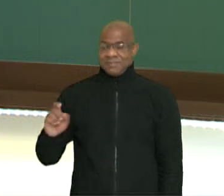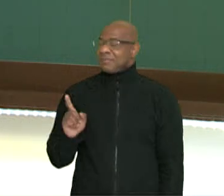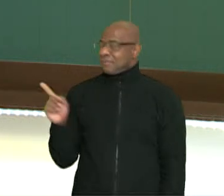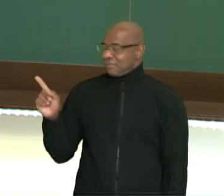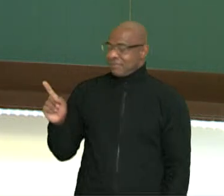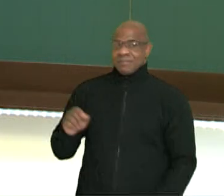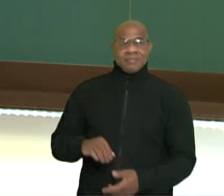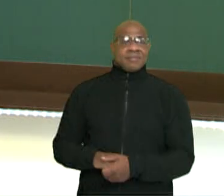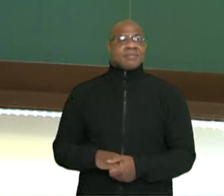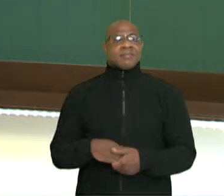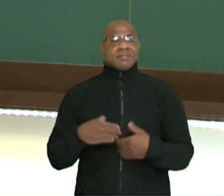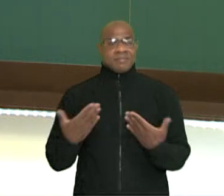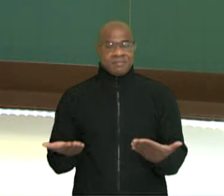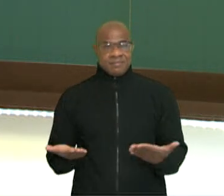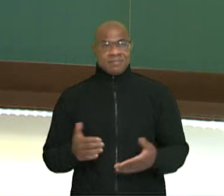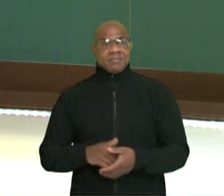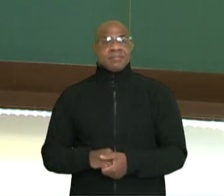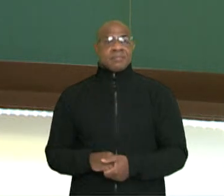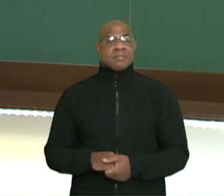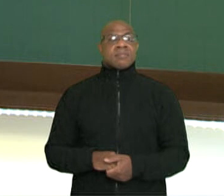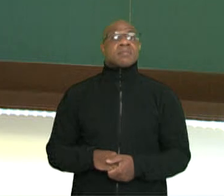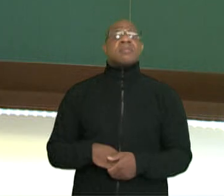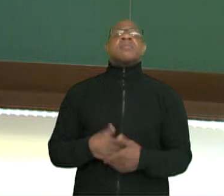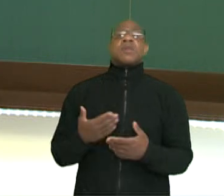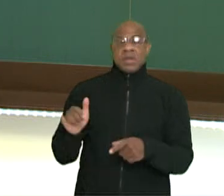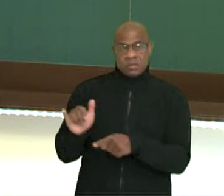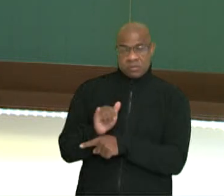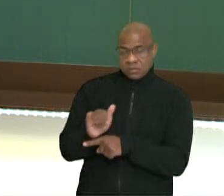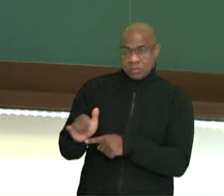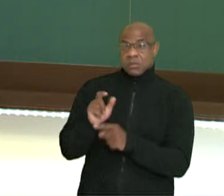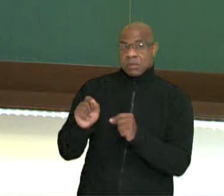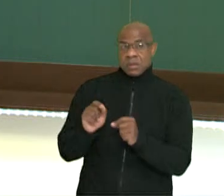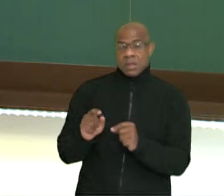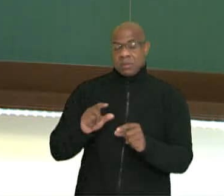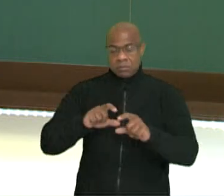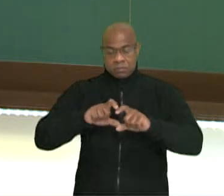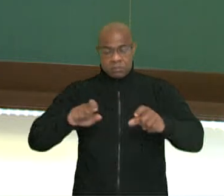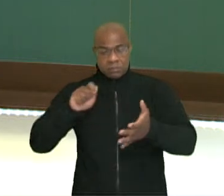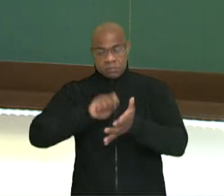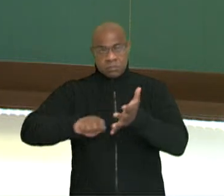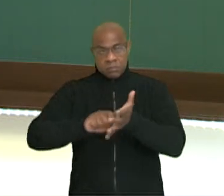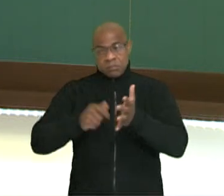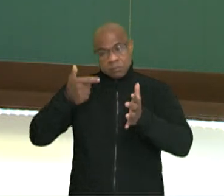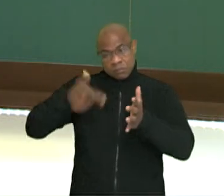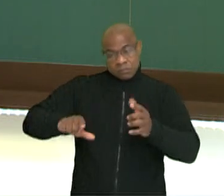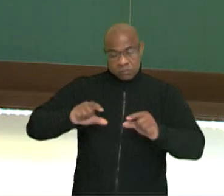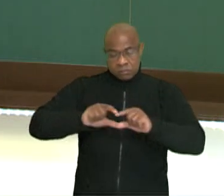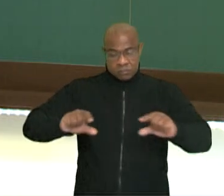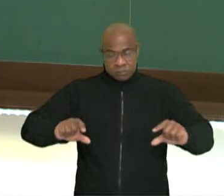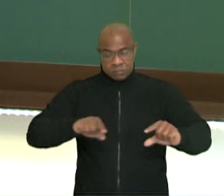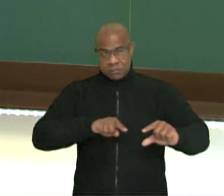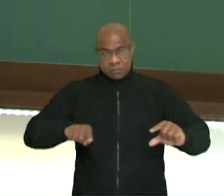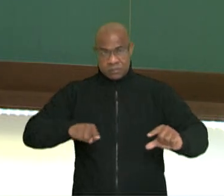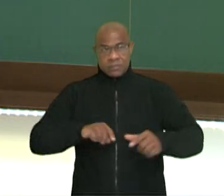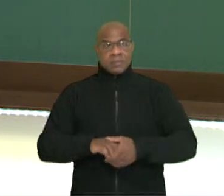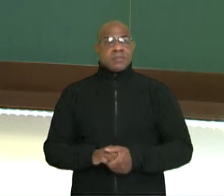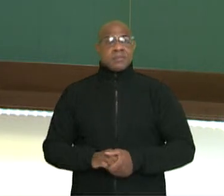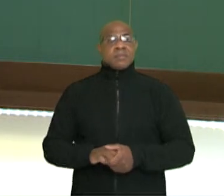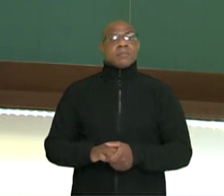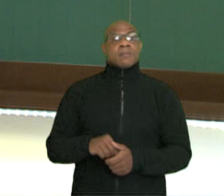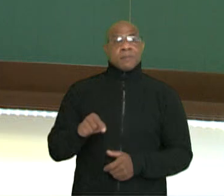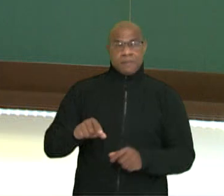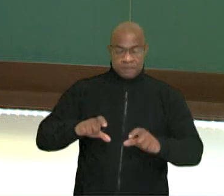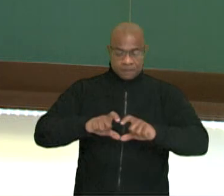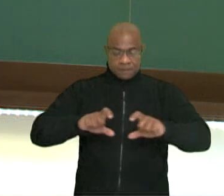conseguimos através desse macete. Qual é o macete? Renomear, ok? Então, nessa